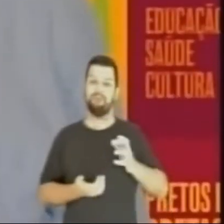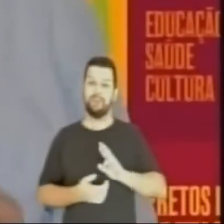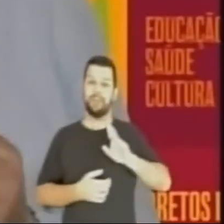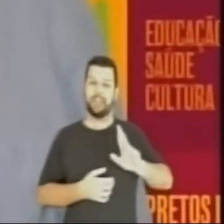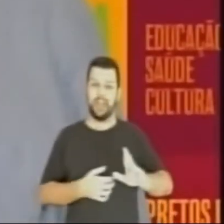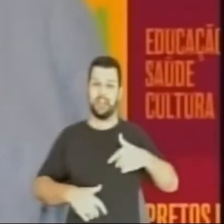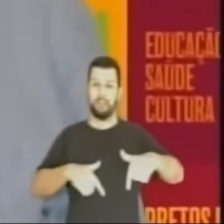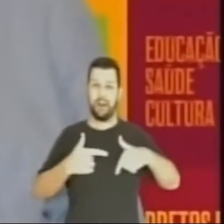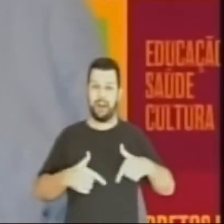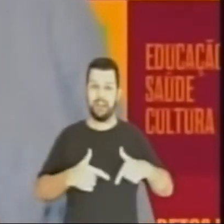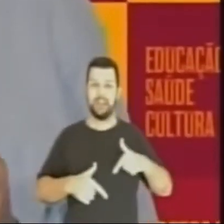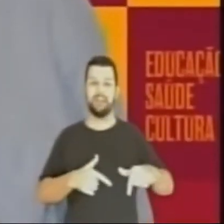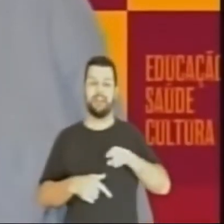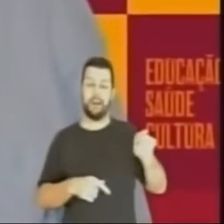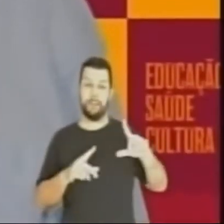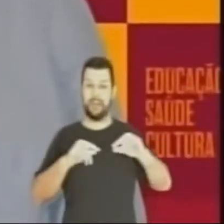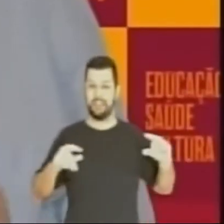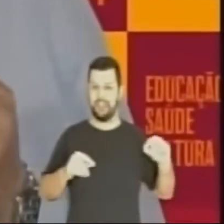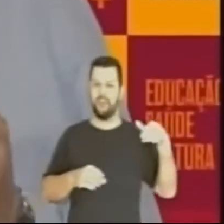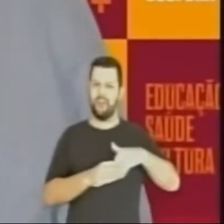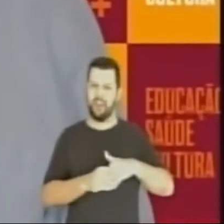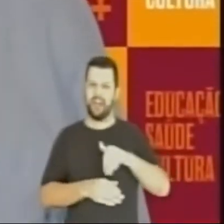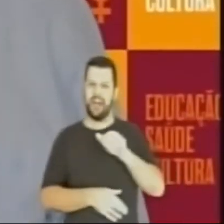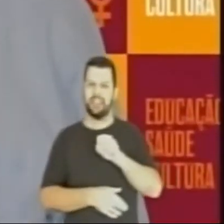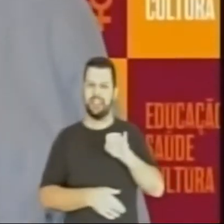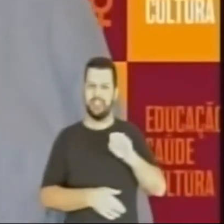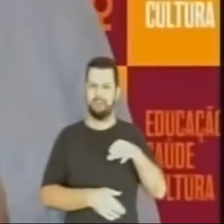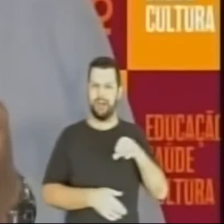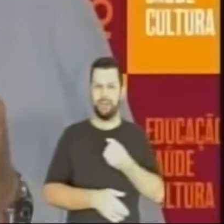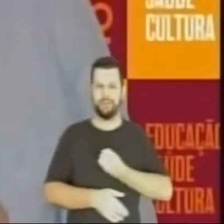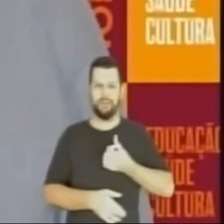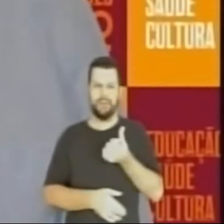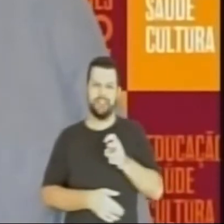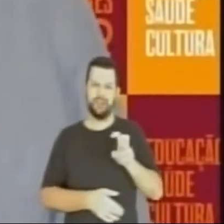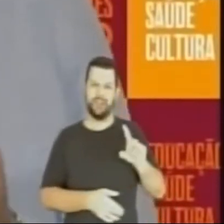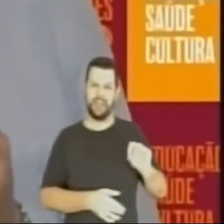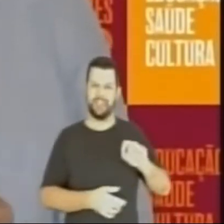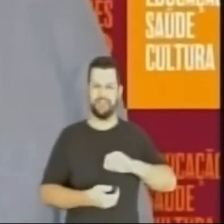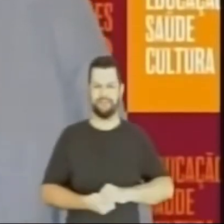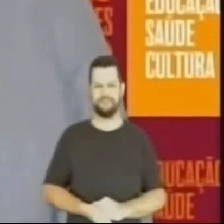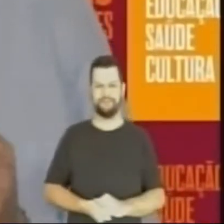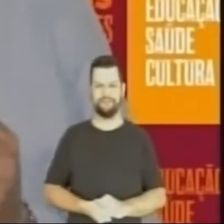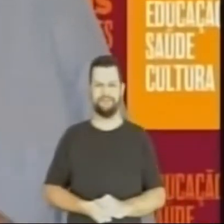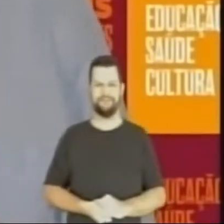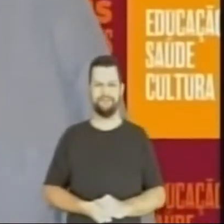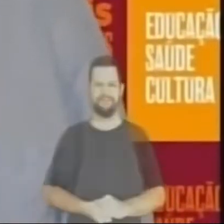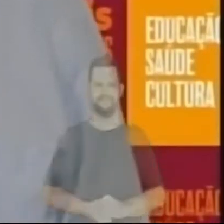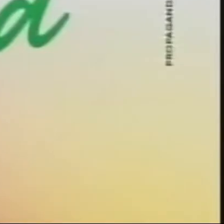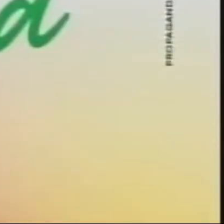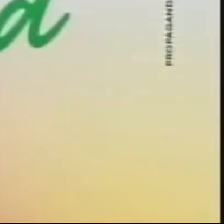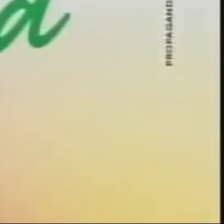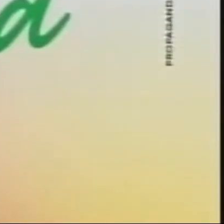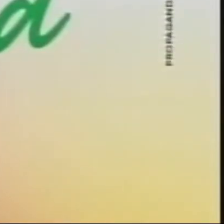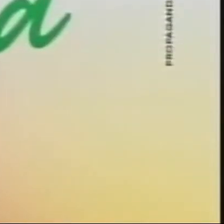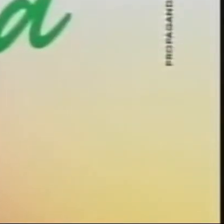Cismelo, quero ser o representante dos trabalhadores em Brasília. Vote a Cismelo, 65,10.